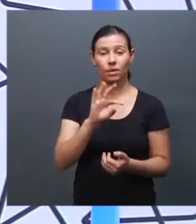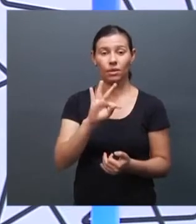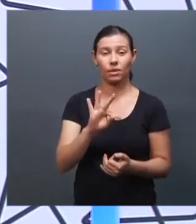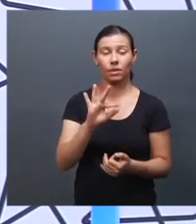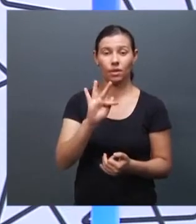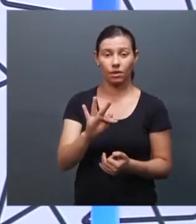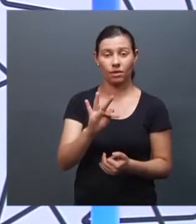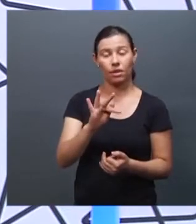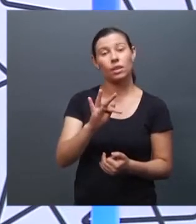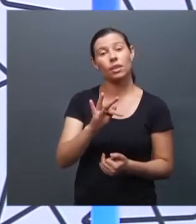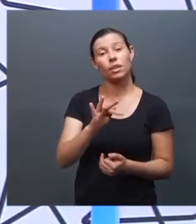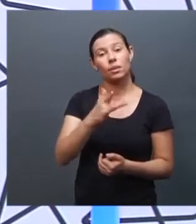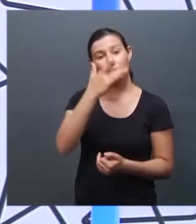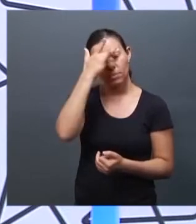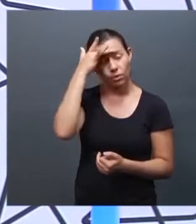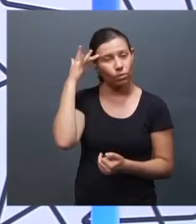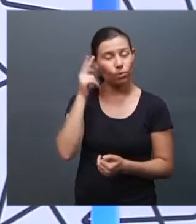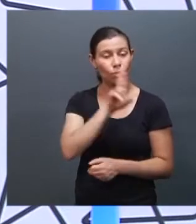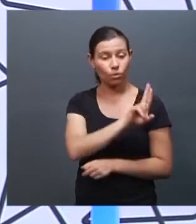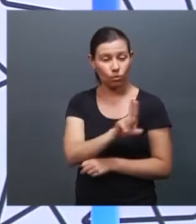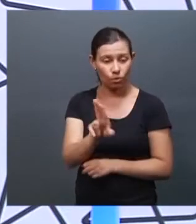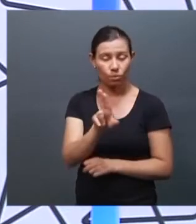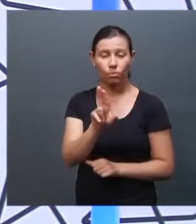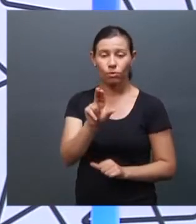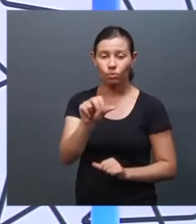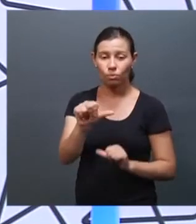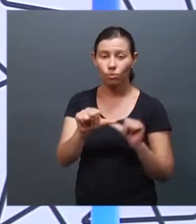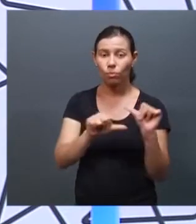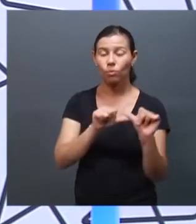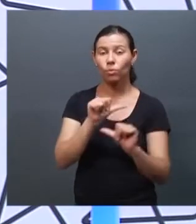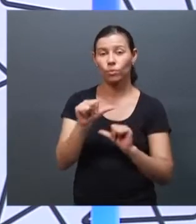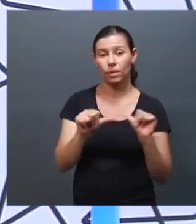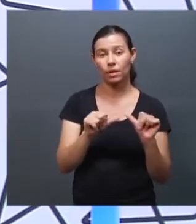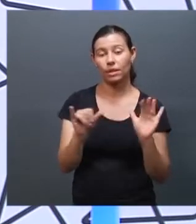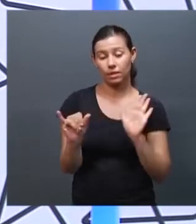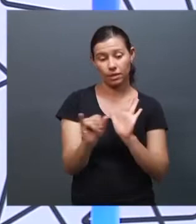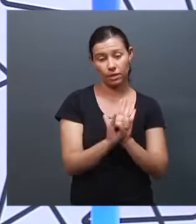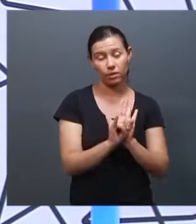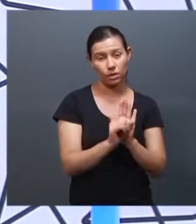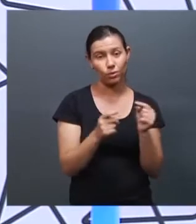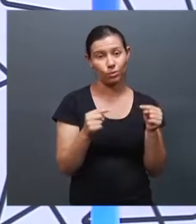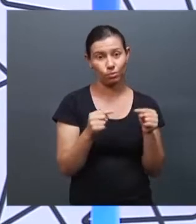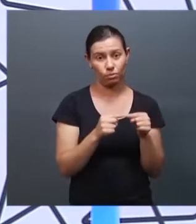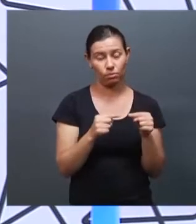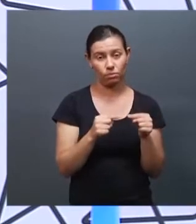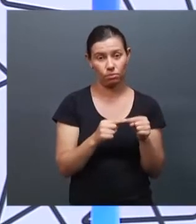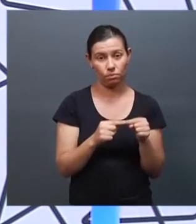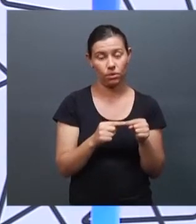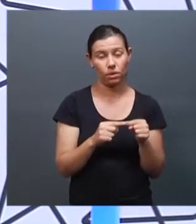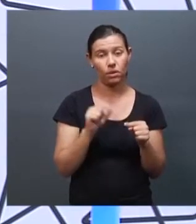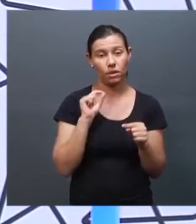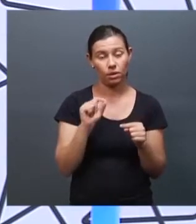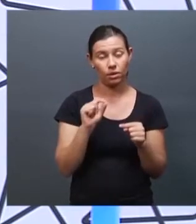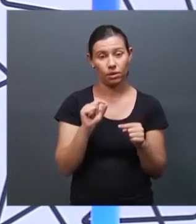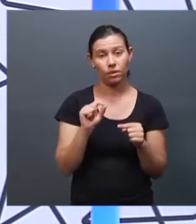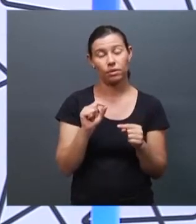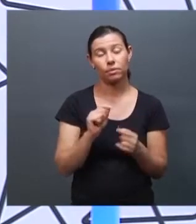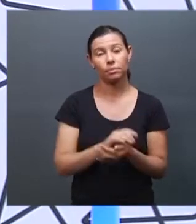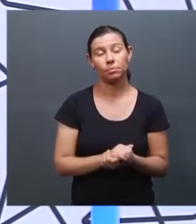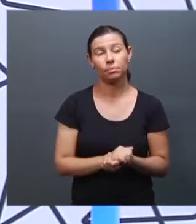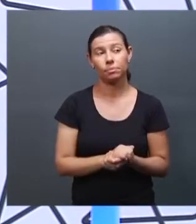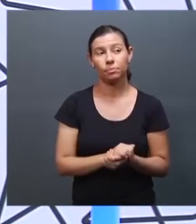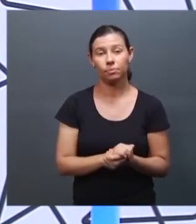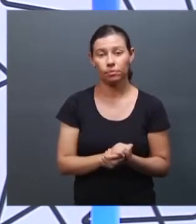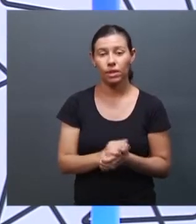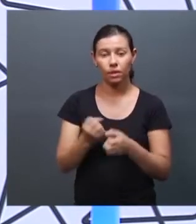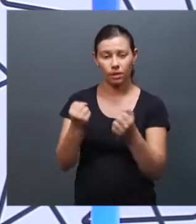no cartório o que o STF também fez naquele momento foi dizer como Estado sim vocês